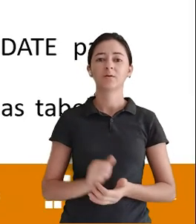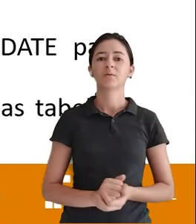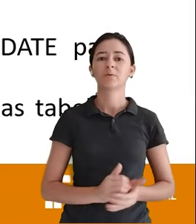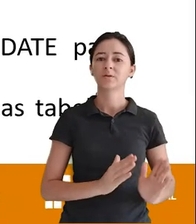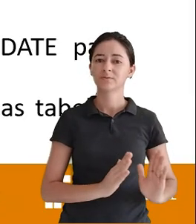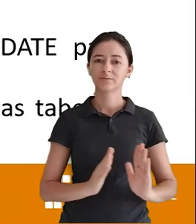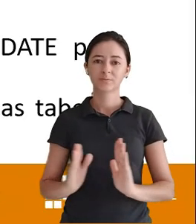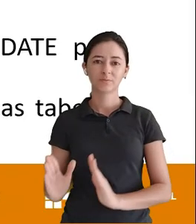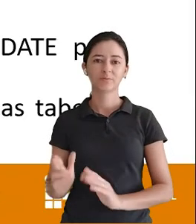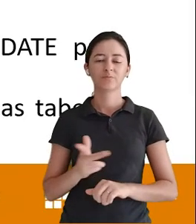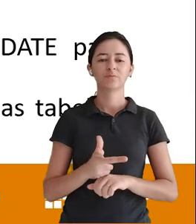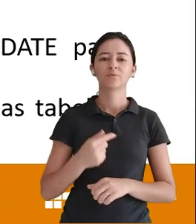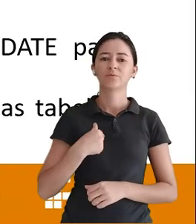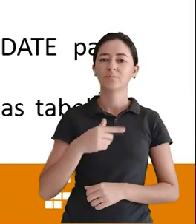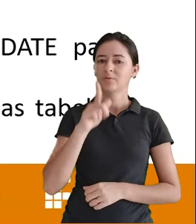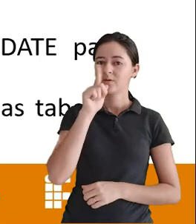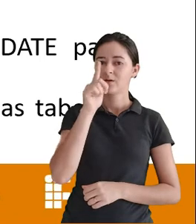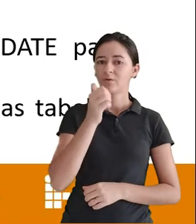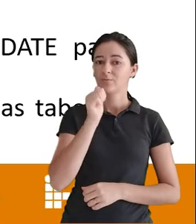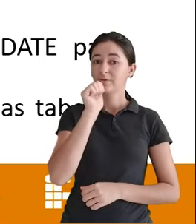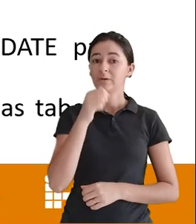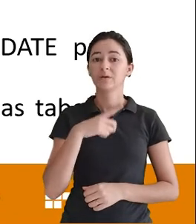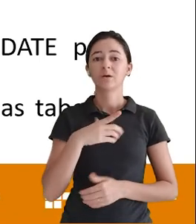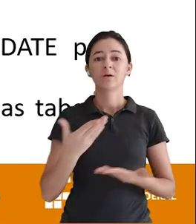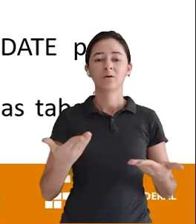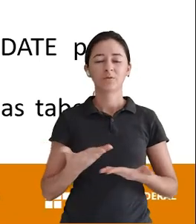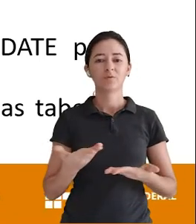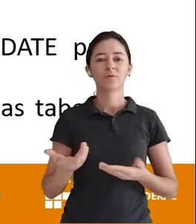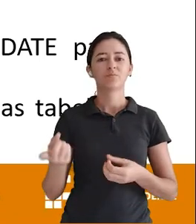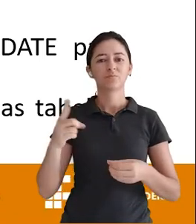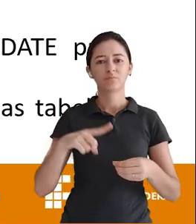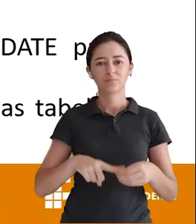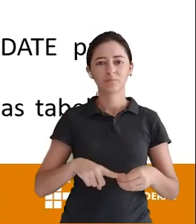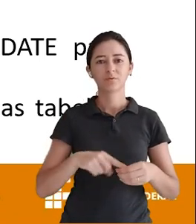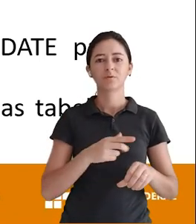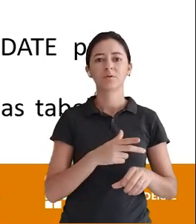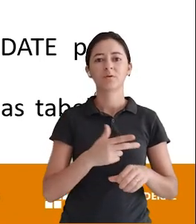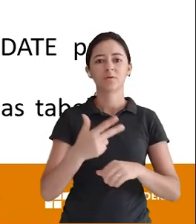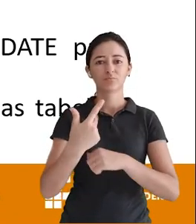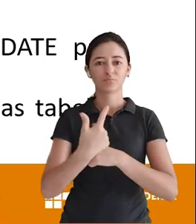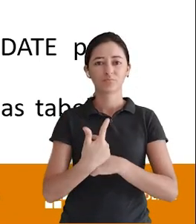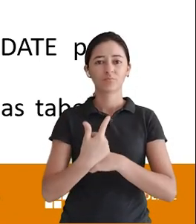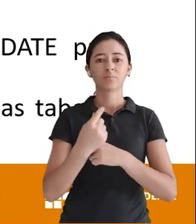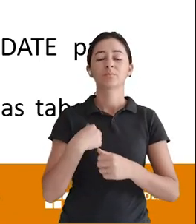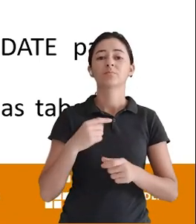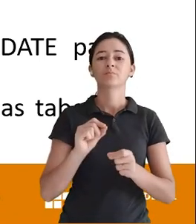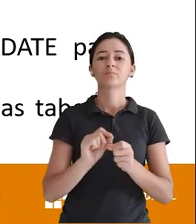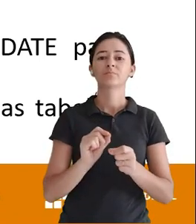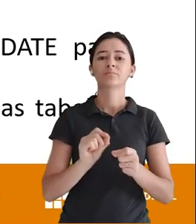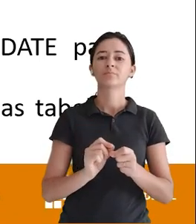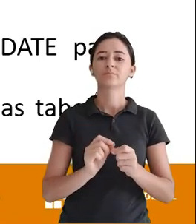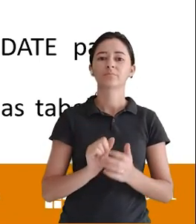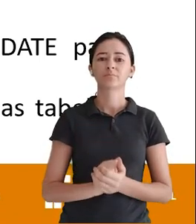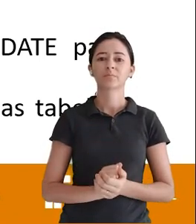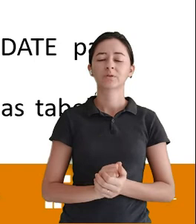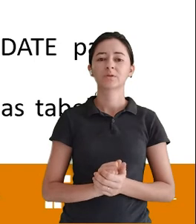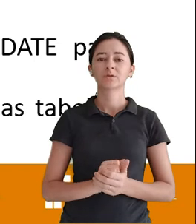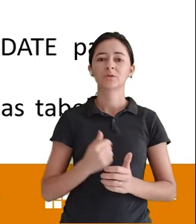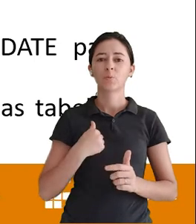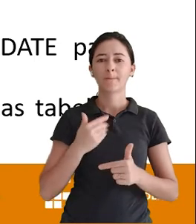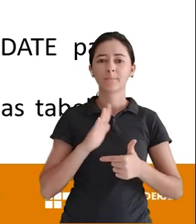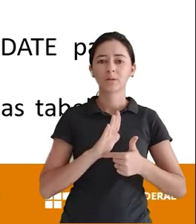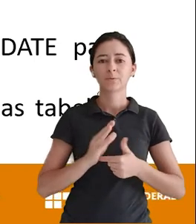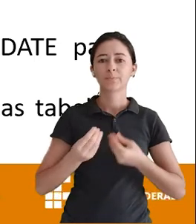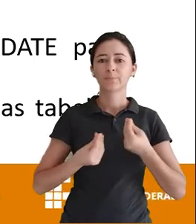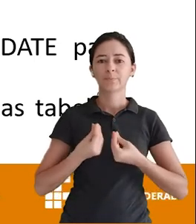Vamos lá Continuando o nosso vídeo Eu tomei uma aguinha aqui Mas eu só pausei o vídeo Agora eu voltei a gravação Para a gente poder fazer a correção Se